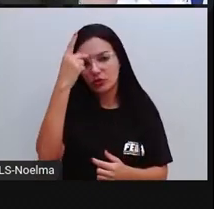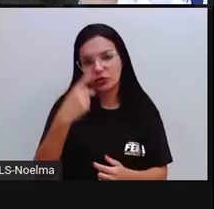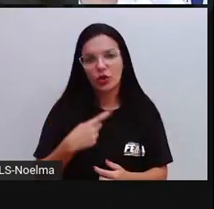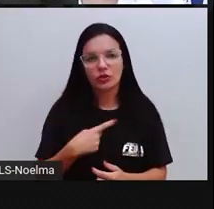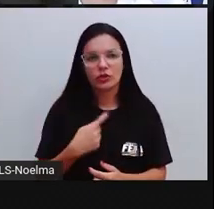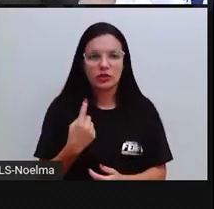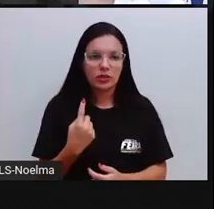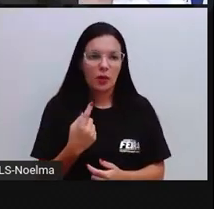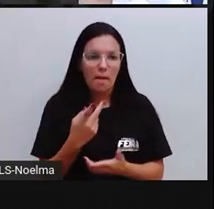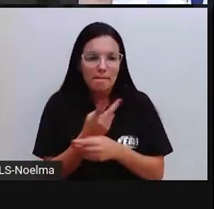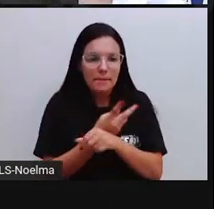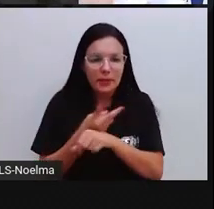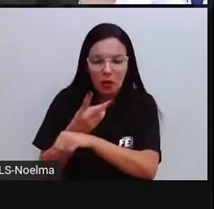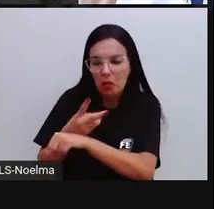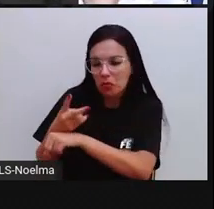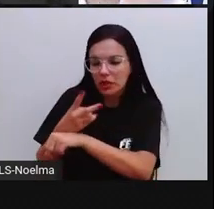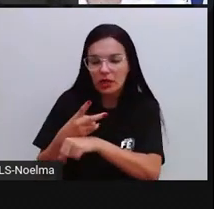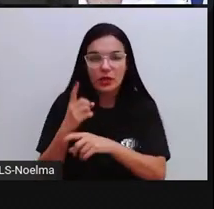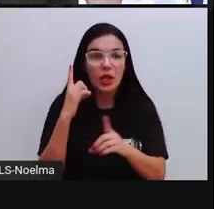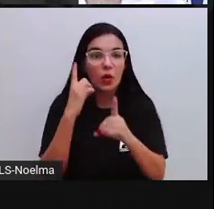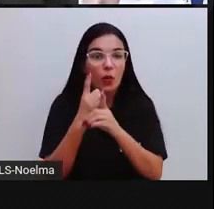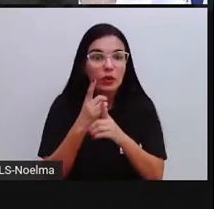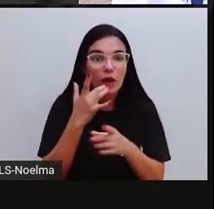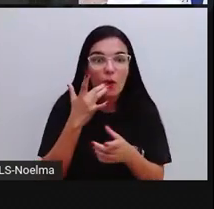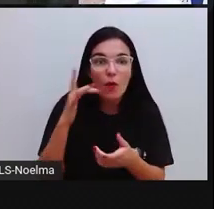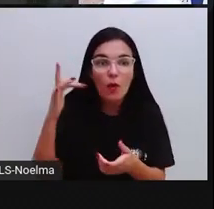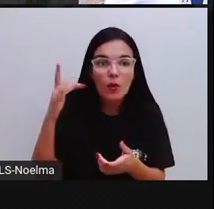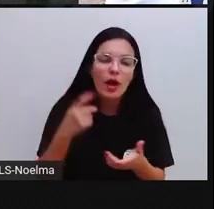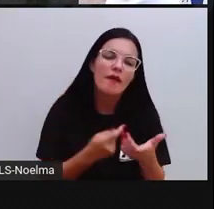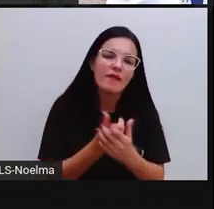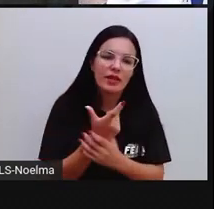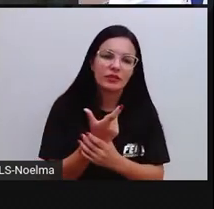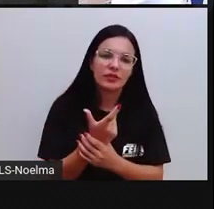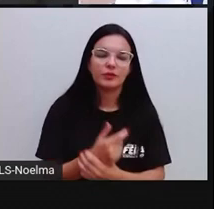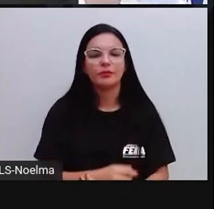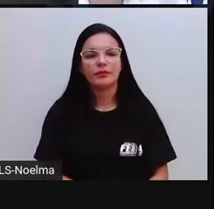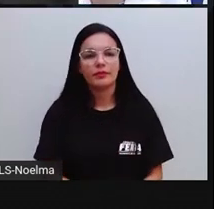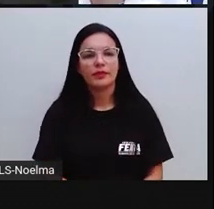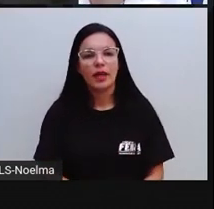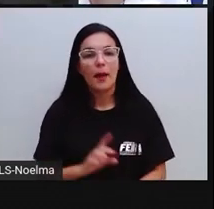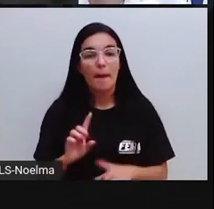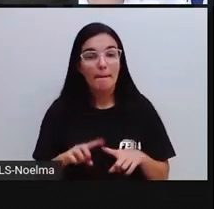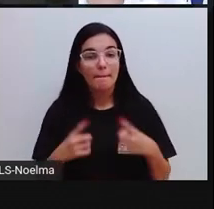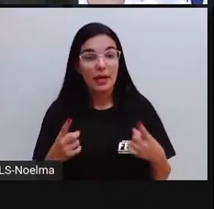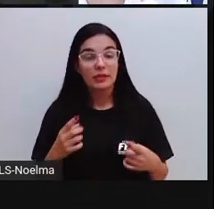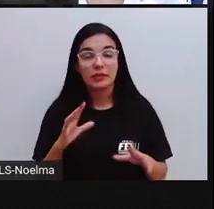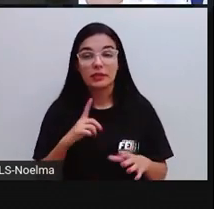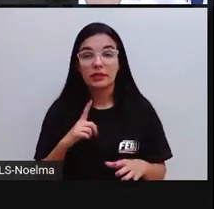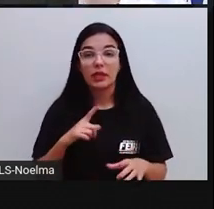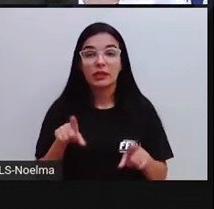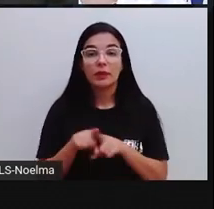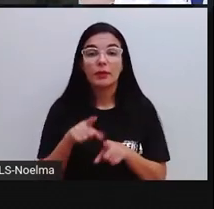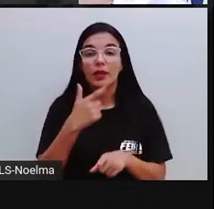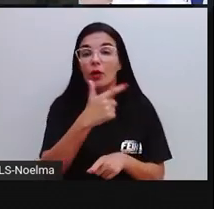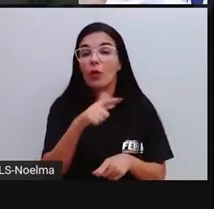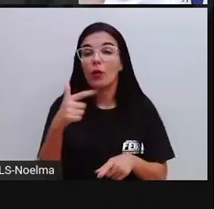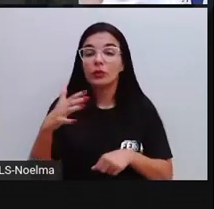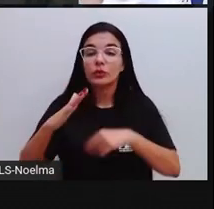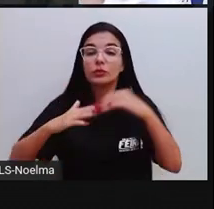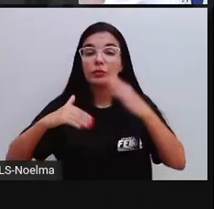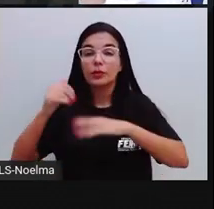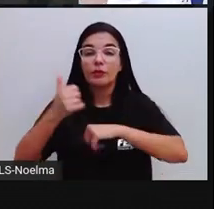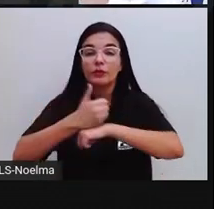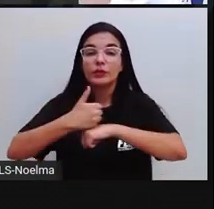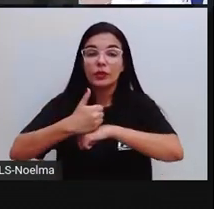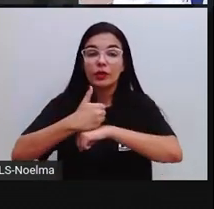própria, procuram umas pedras e quando acham, vendem, tá certo? Mas nós poderíamos citar também outros profissionais